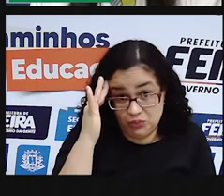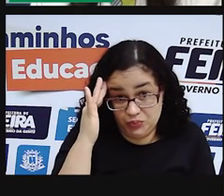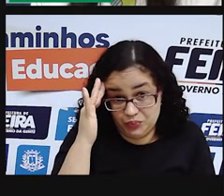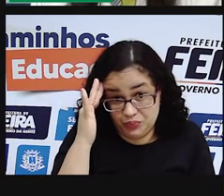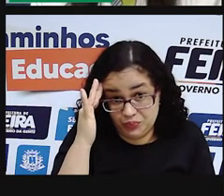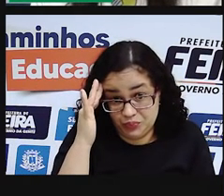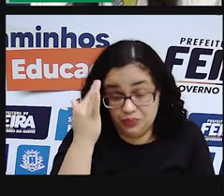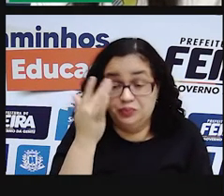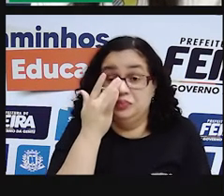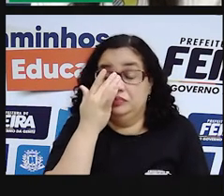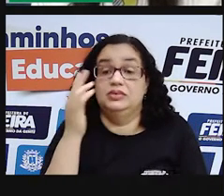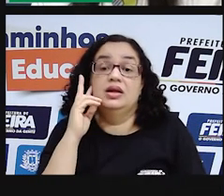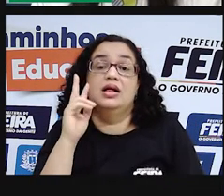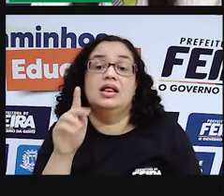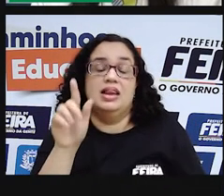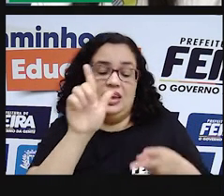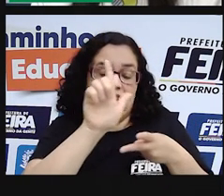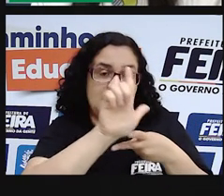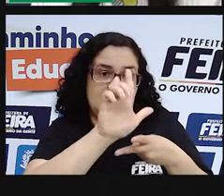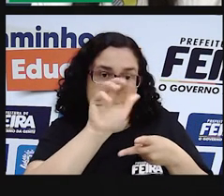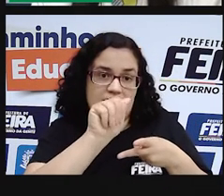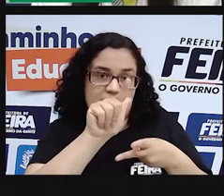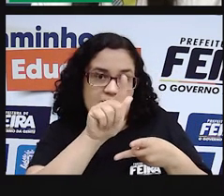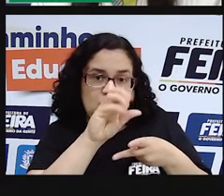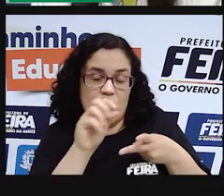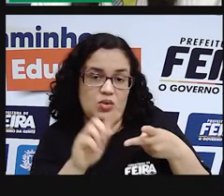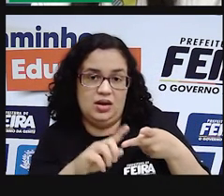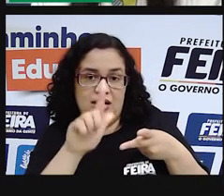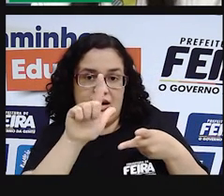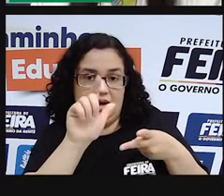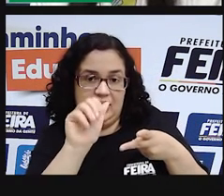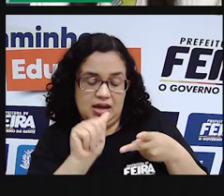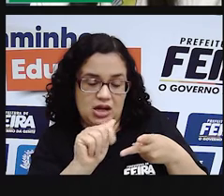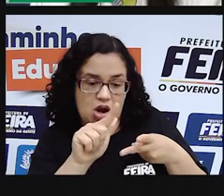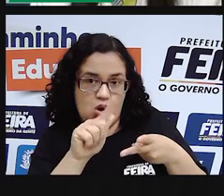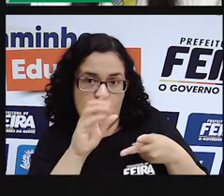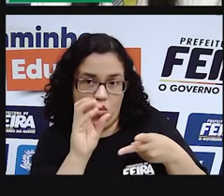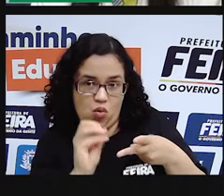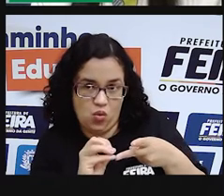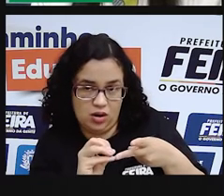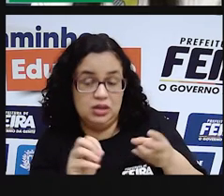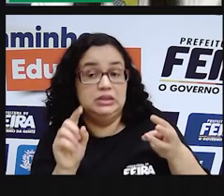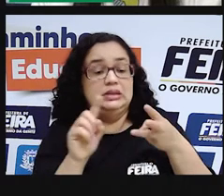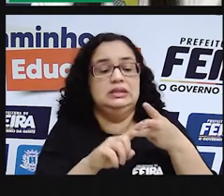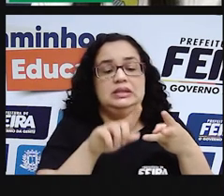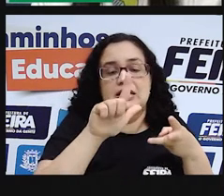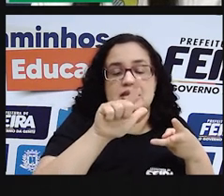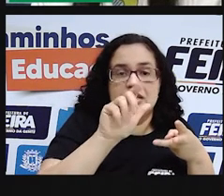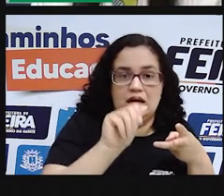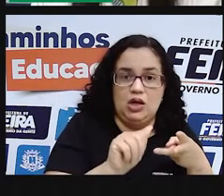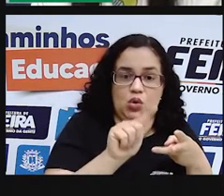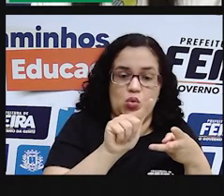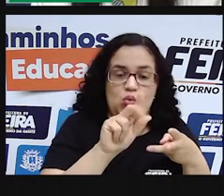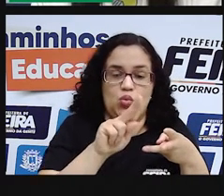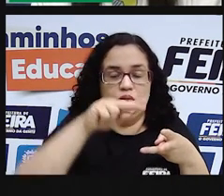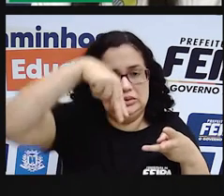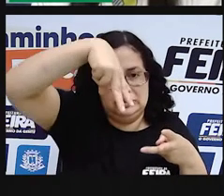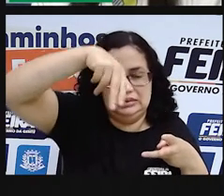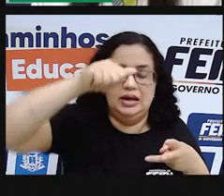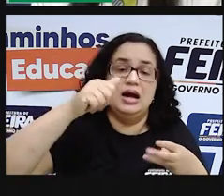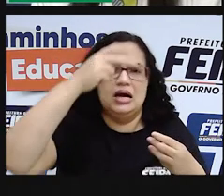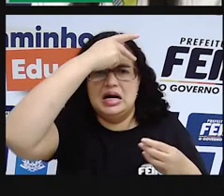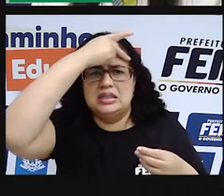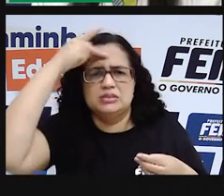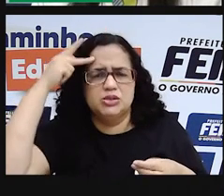Então, a gente vê aí que lago, que lagoa e que laguna, apesar das pessoas confundirem, elas não são